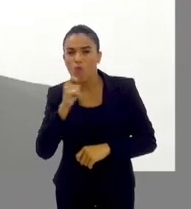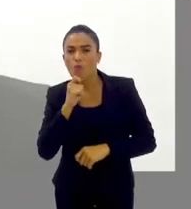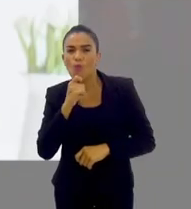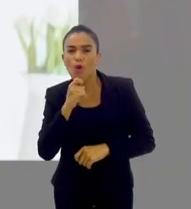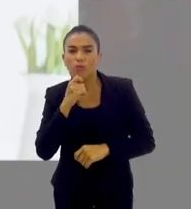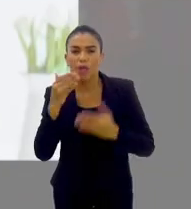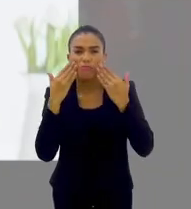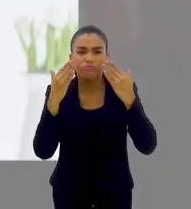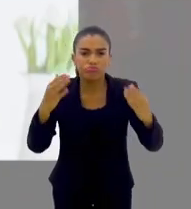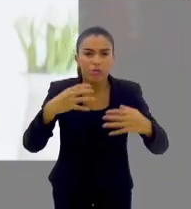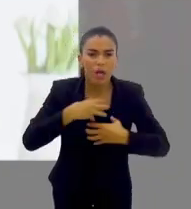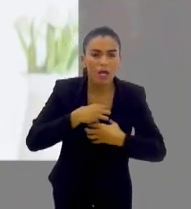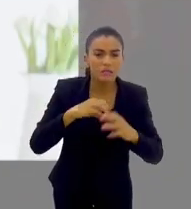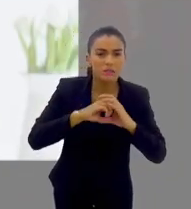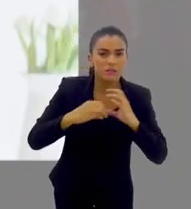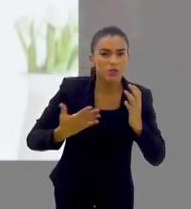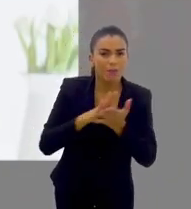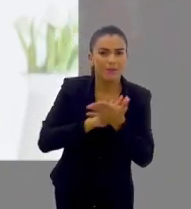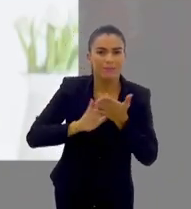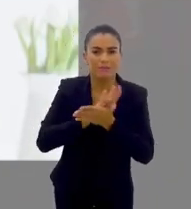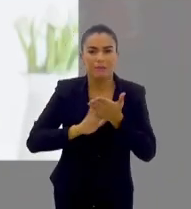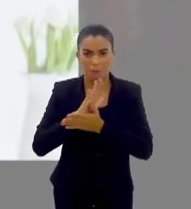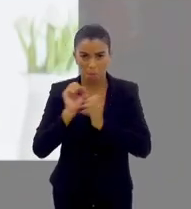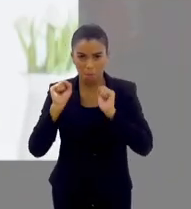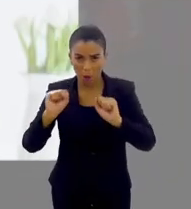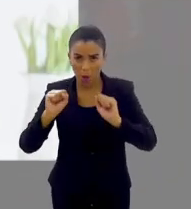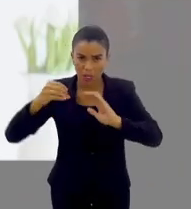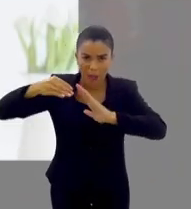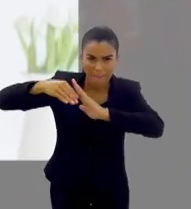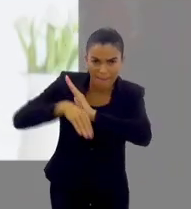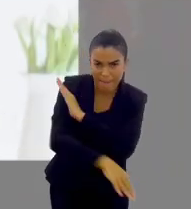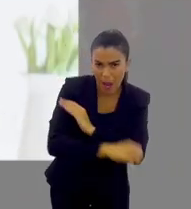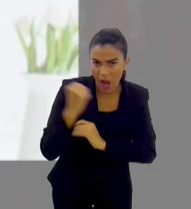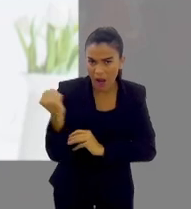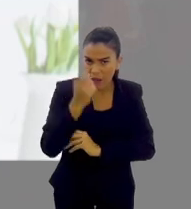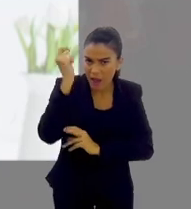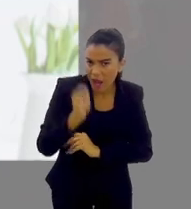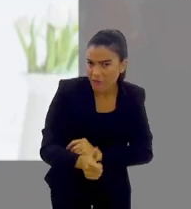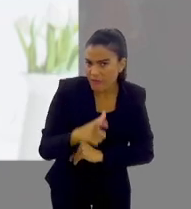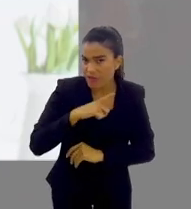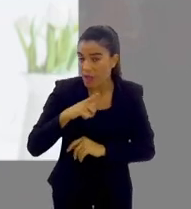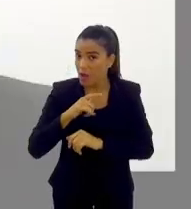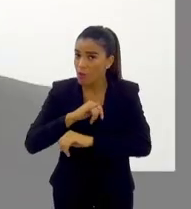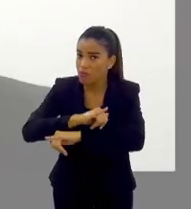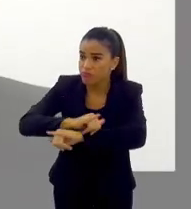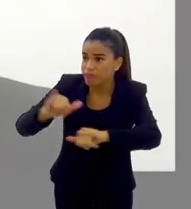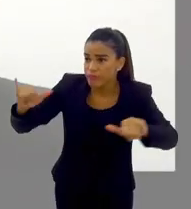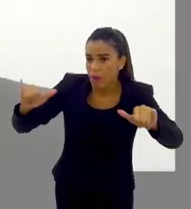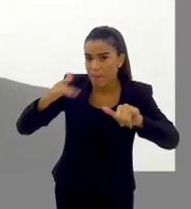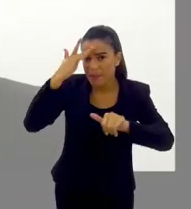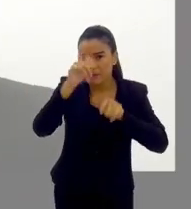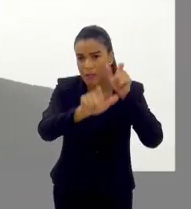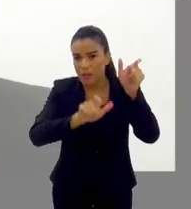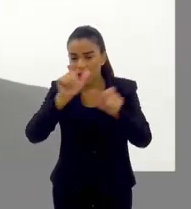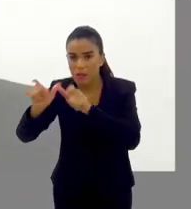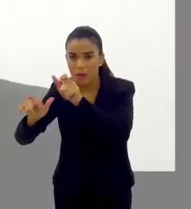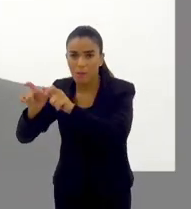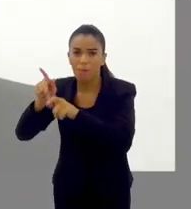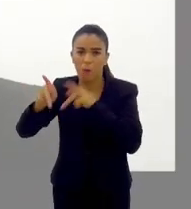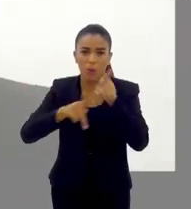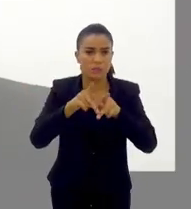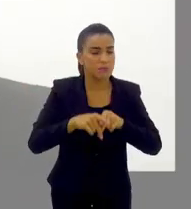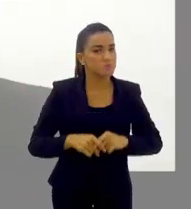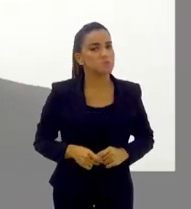né, quem não está com sintoma, mas está com dengue, eles podem evoluir para casos graves? Tem algum alerta para fazer para essa